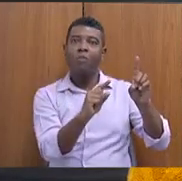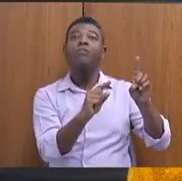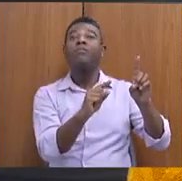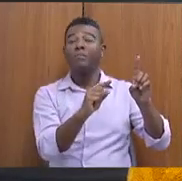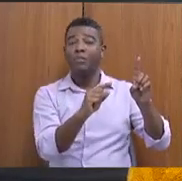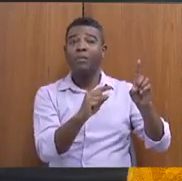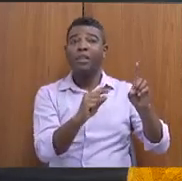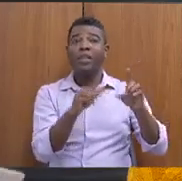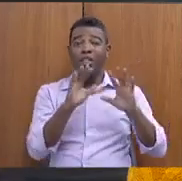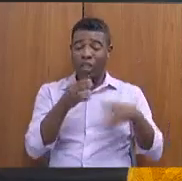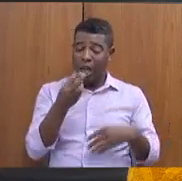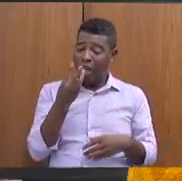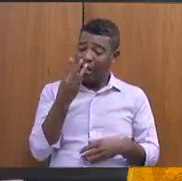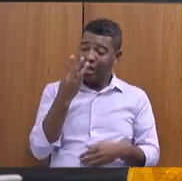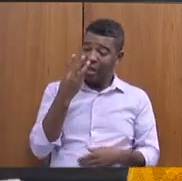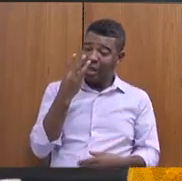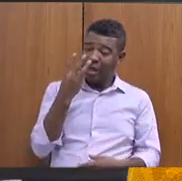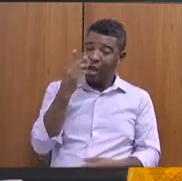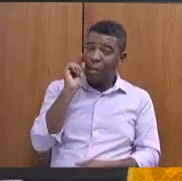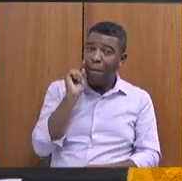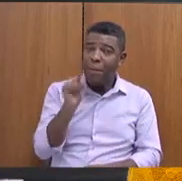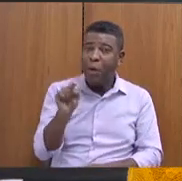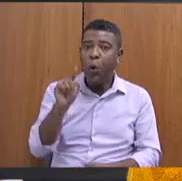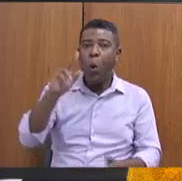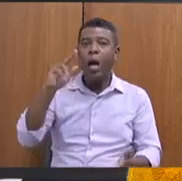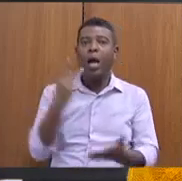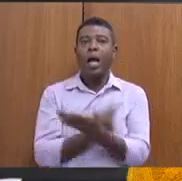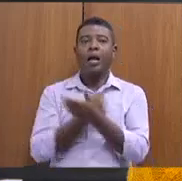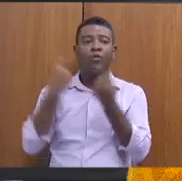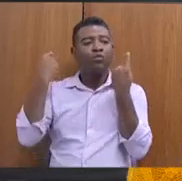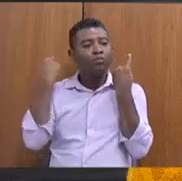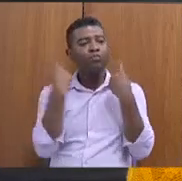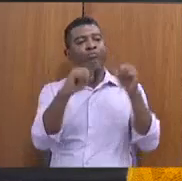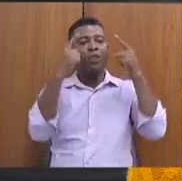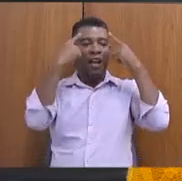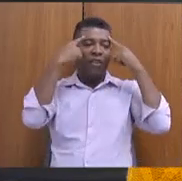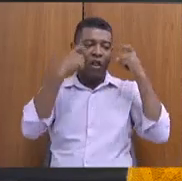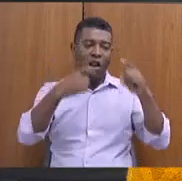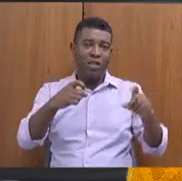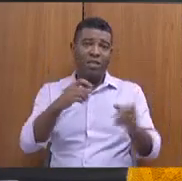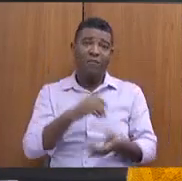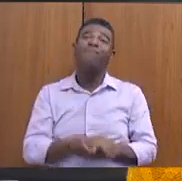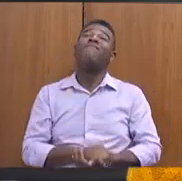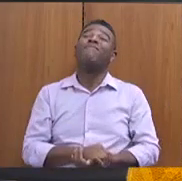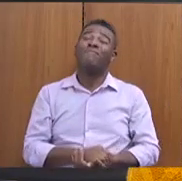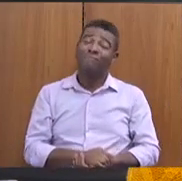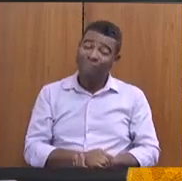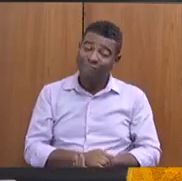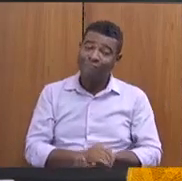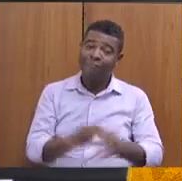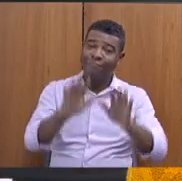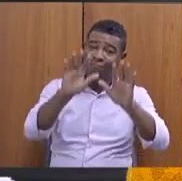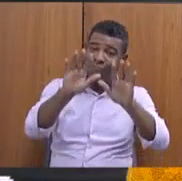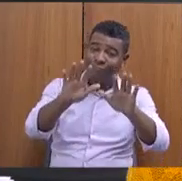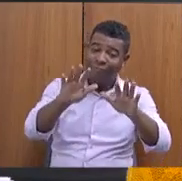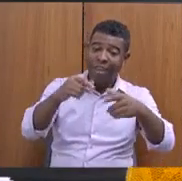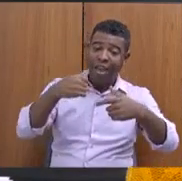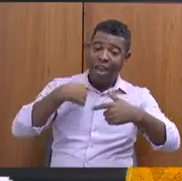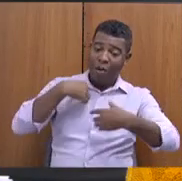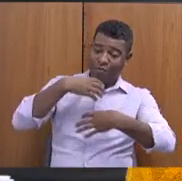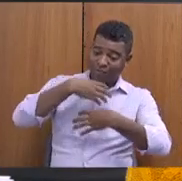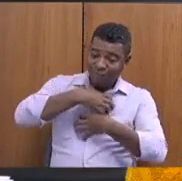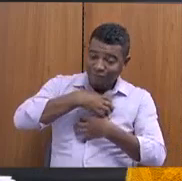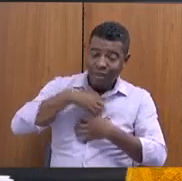casos de LGBTfobia no nosso Estado em um ano. Mas eu me preocupo ainda com a articulação de